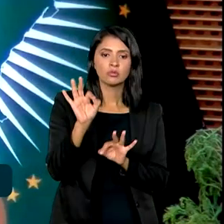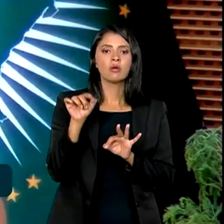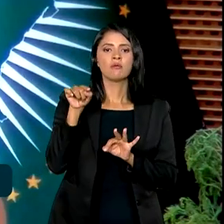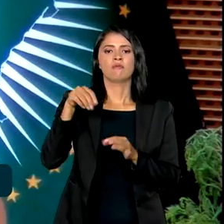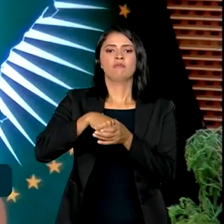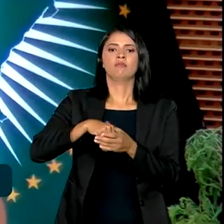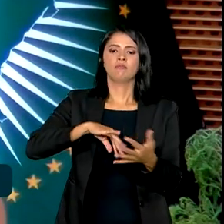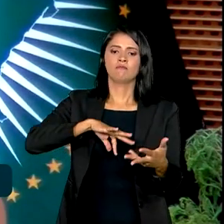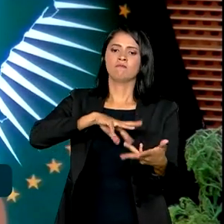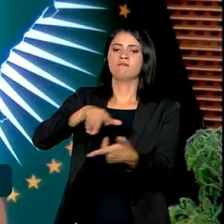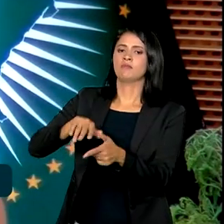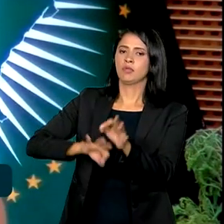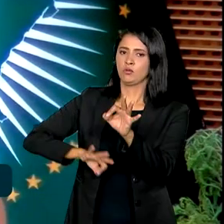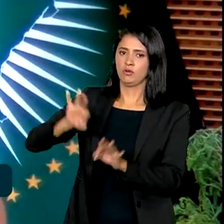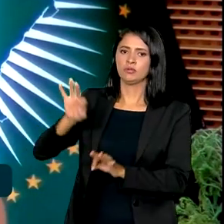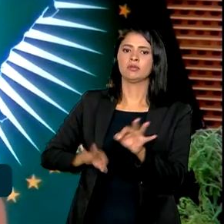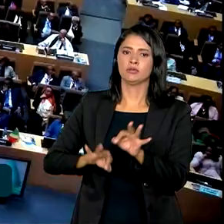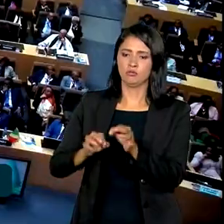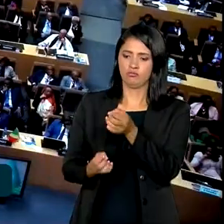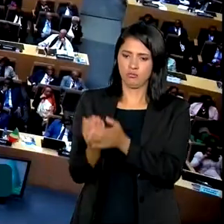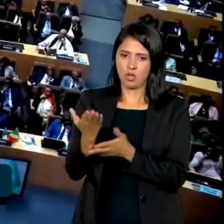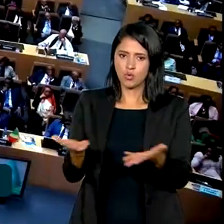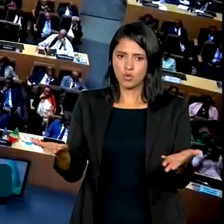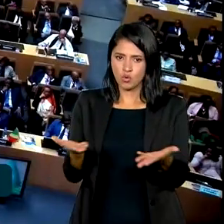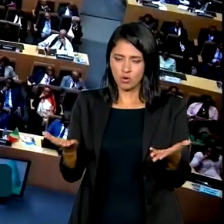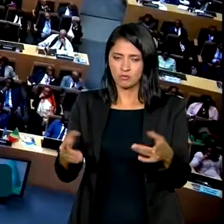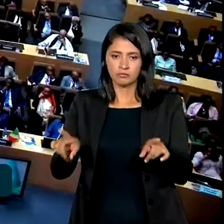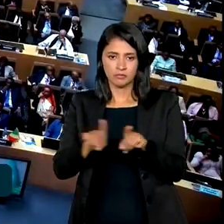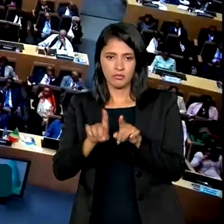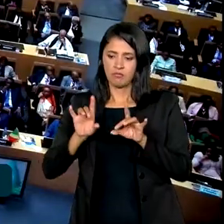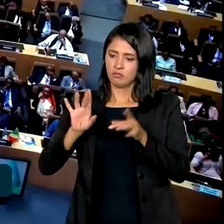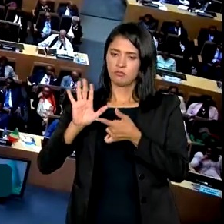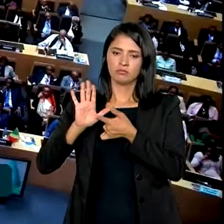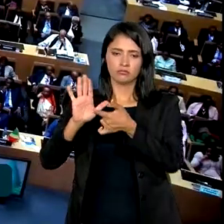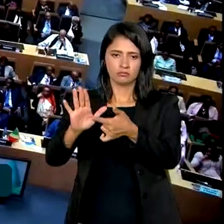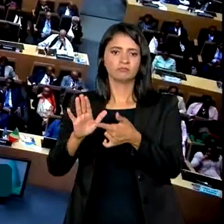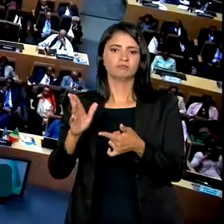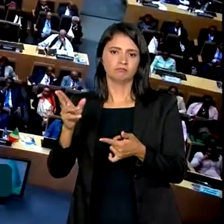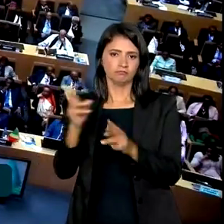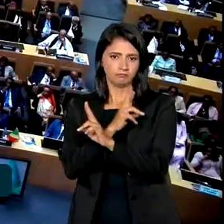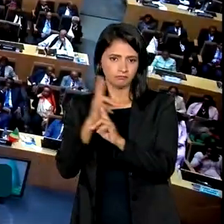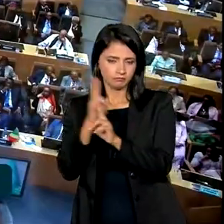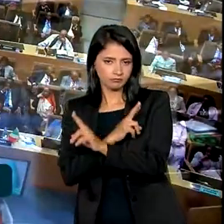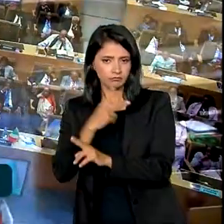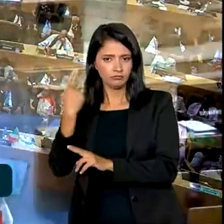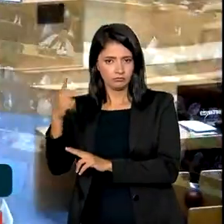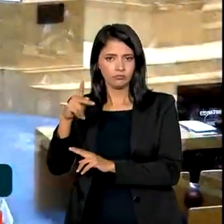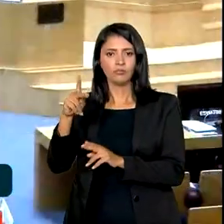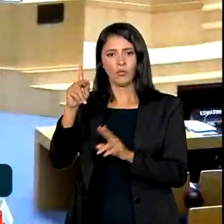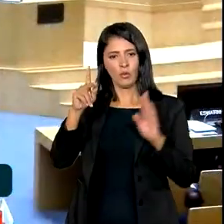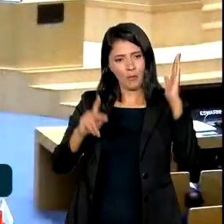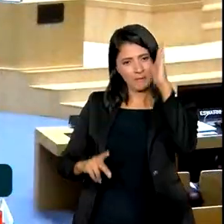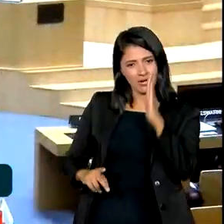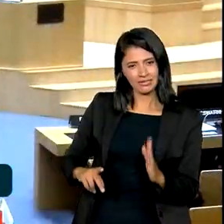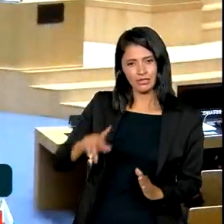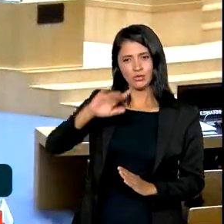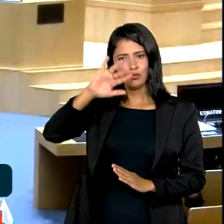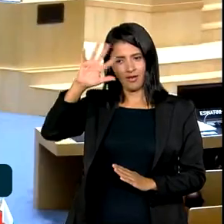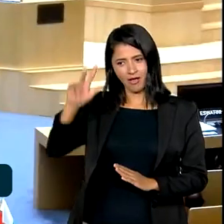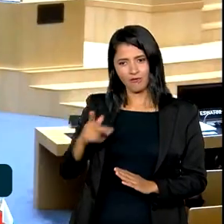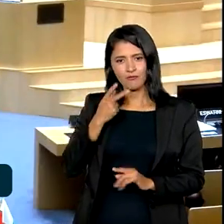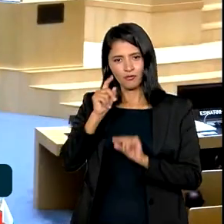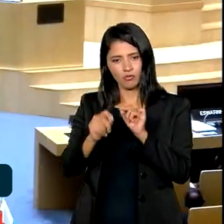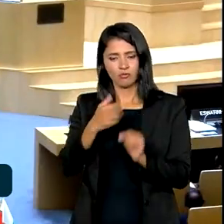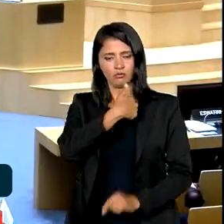internacional que surge. Lula também destacou a relação histórica do Brasil com a África e disse que o governo brasileiro